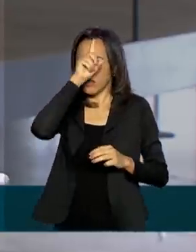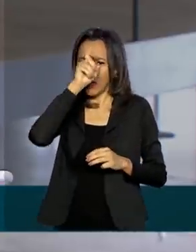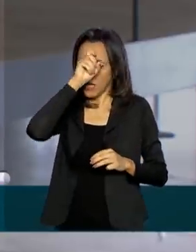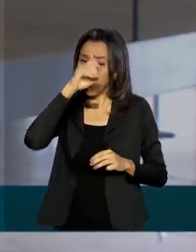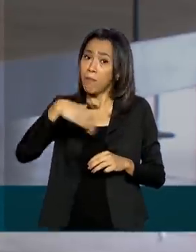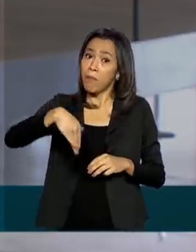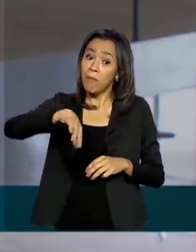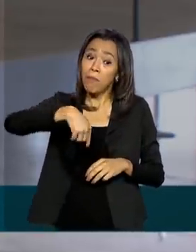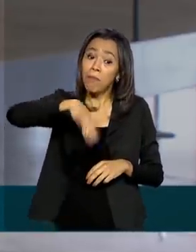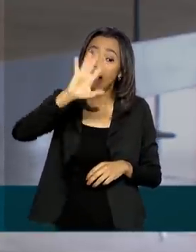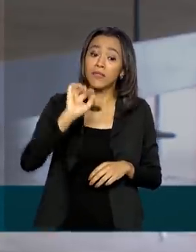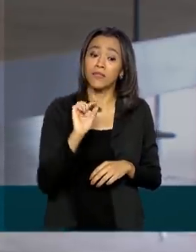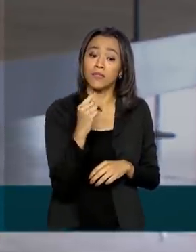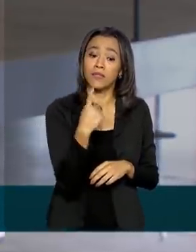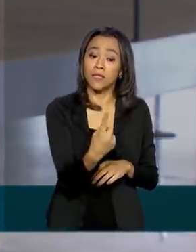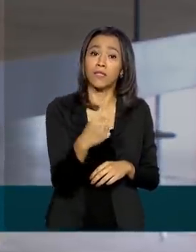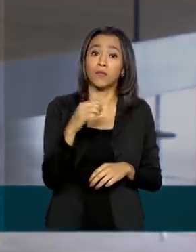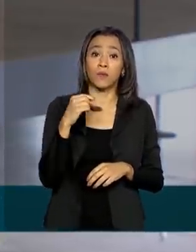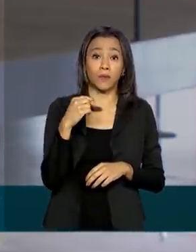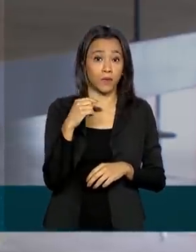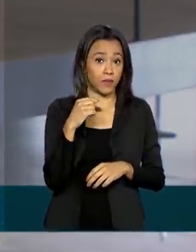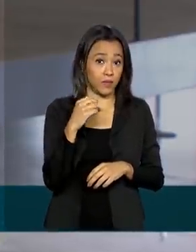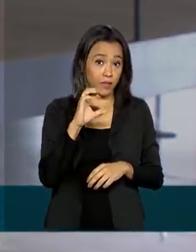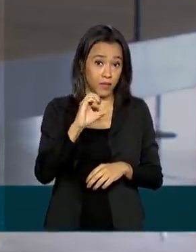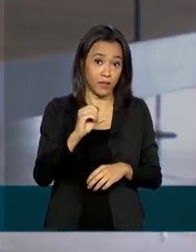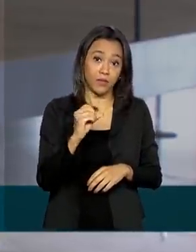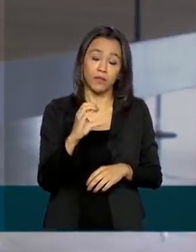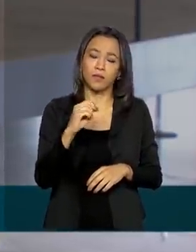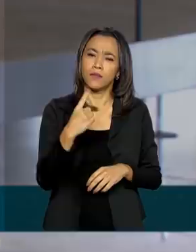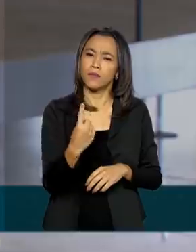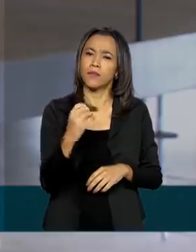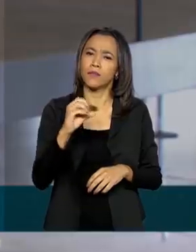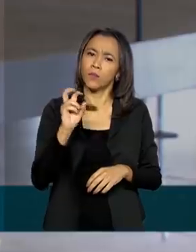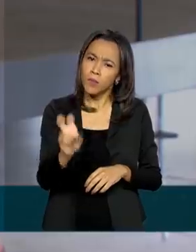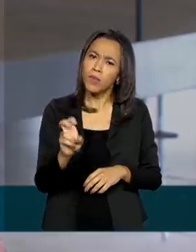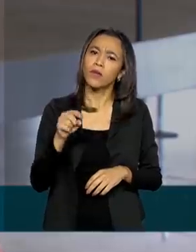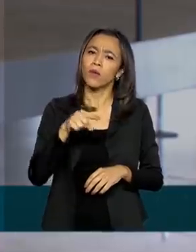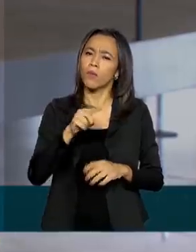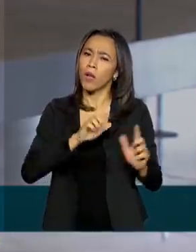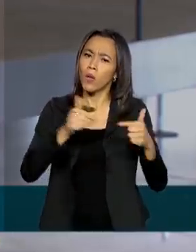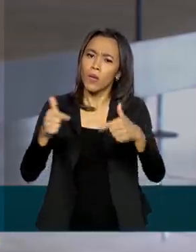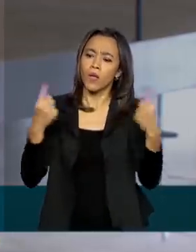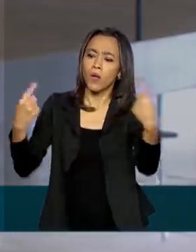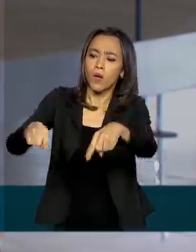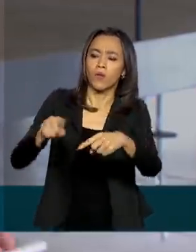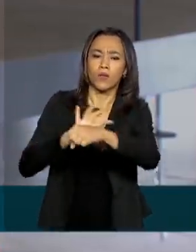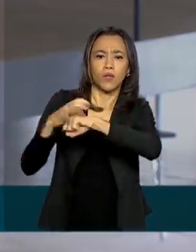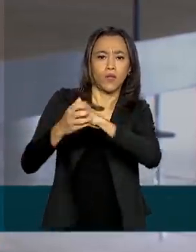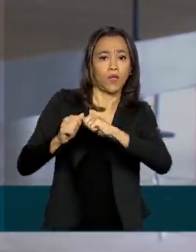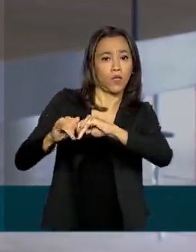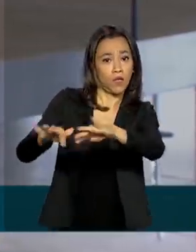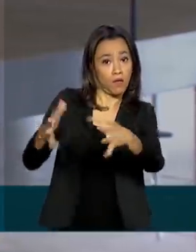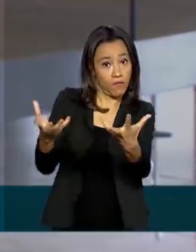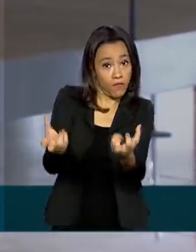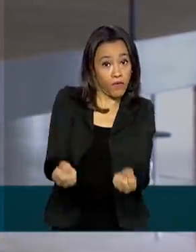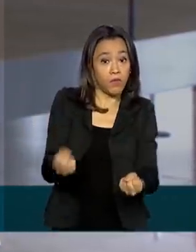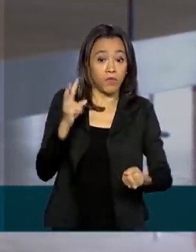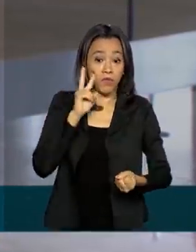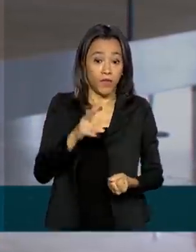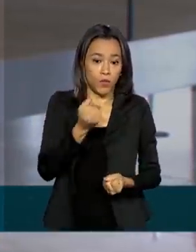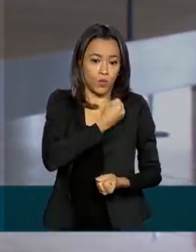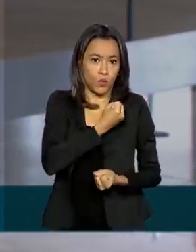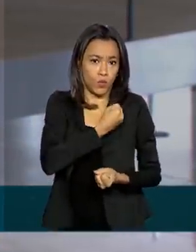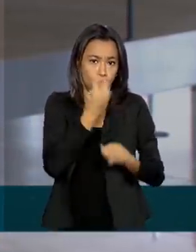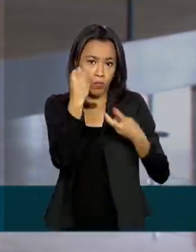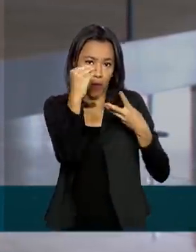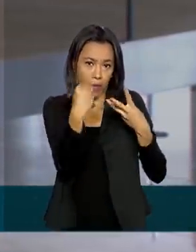disponíveis para trabalhar, para iniciar esse trabalho aí no combate ao novo coronavírus. Vamos, então, atualizar os números